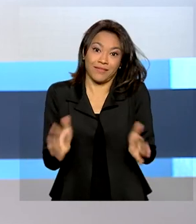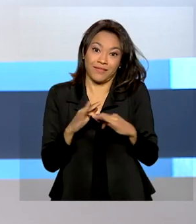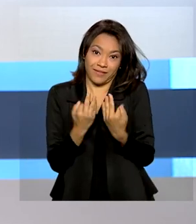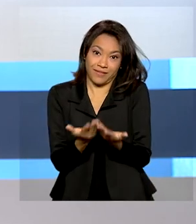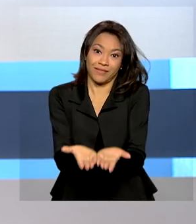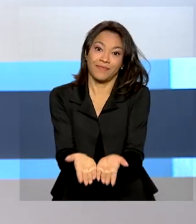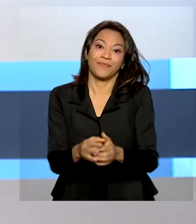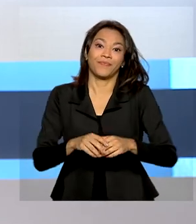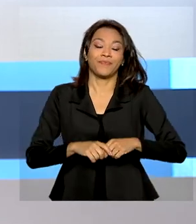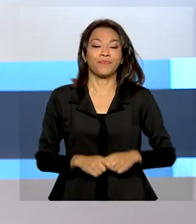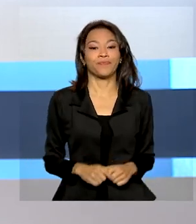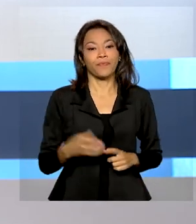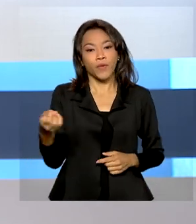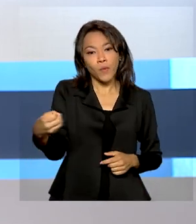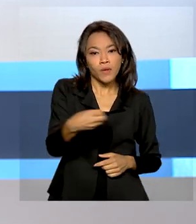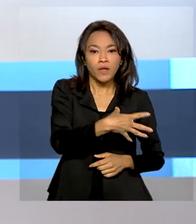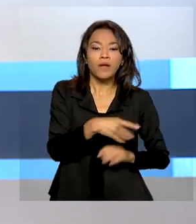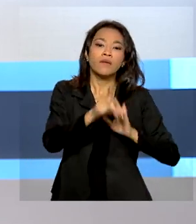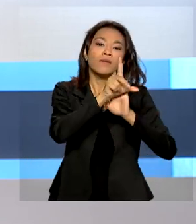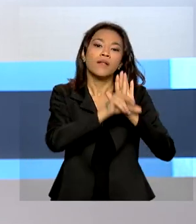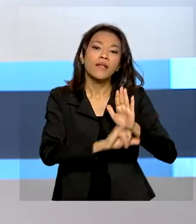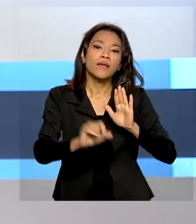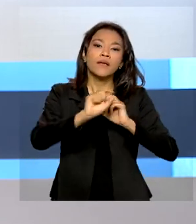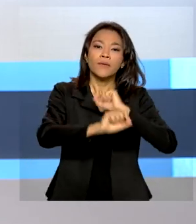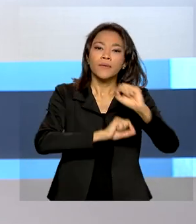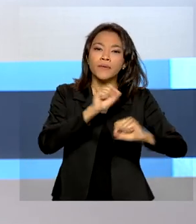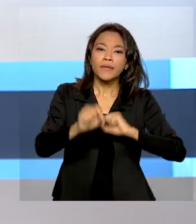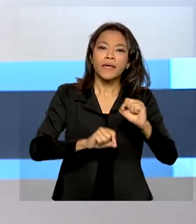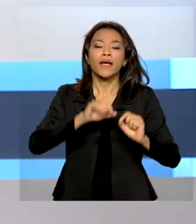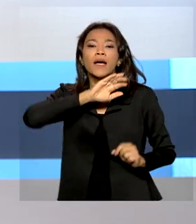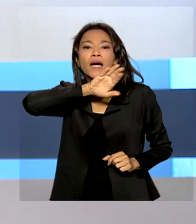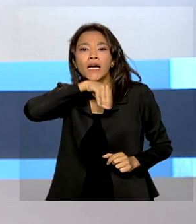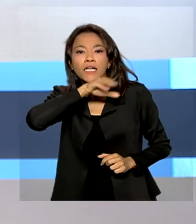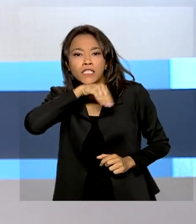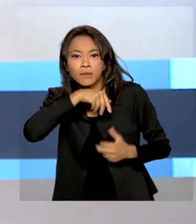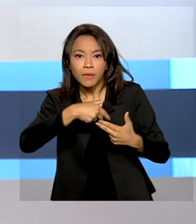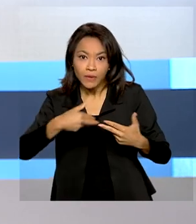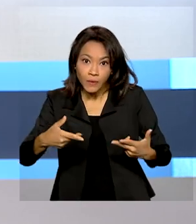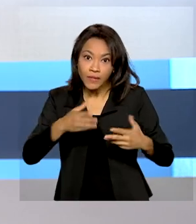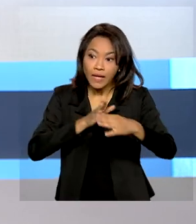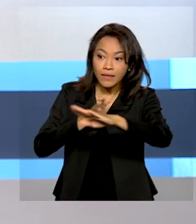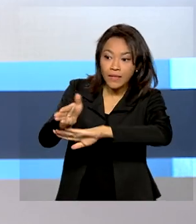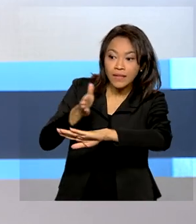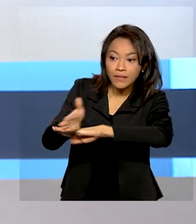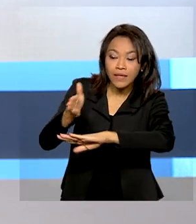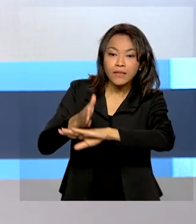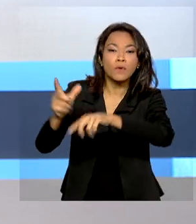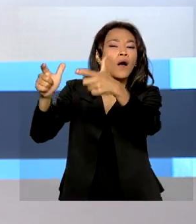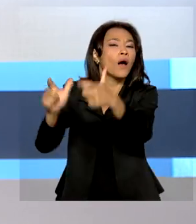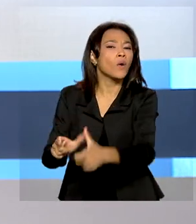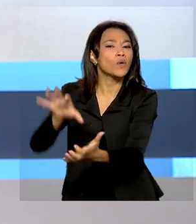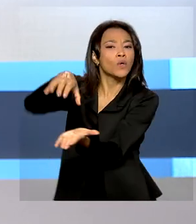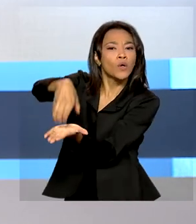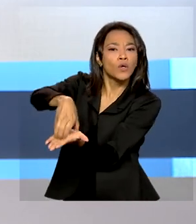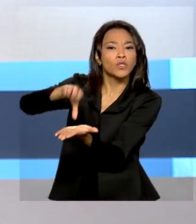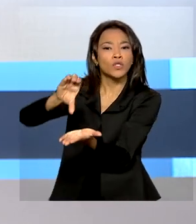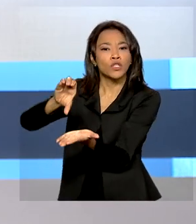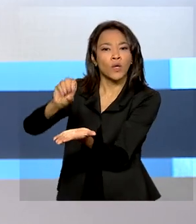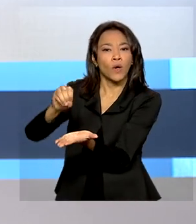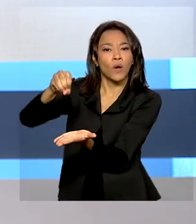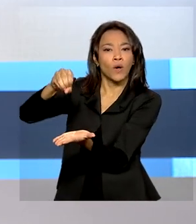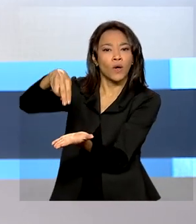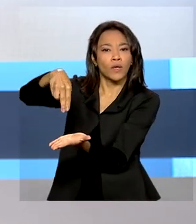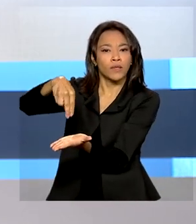Uma nova lei permite o acesso de pequenos criadores de animais ao estoque público de milho da Conab, a Companhia Nacional de